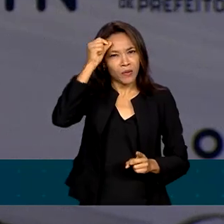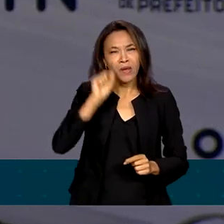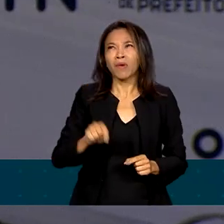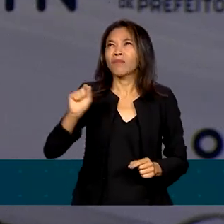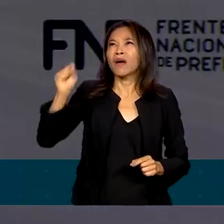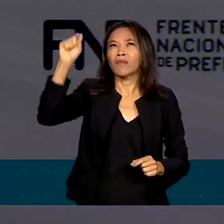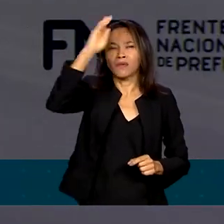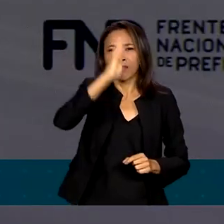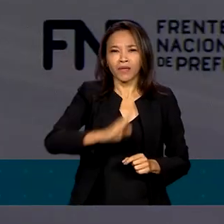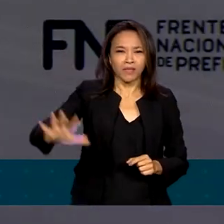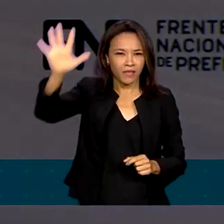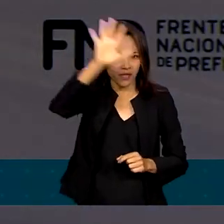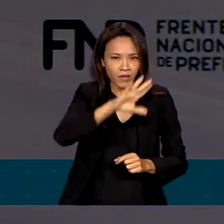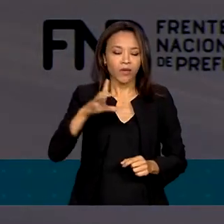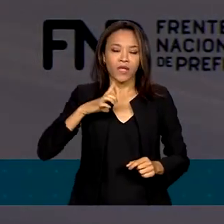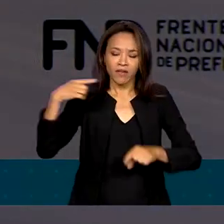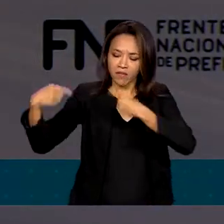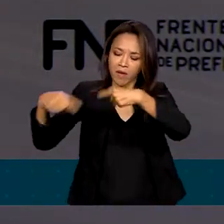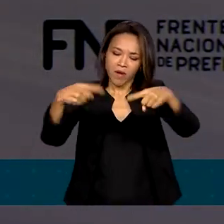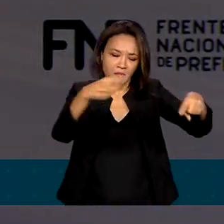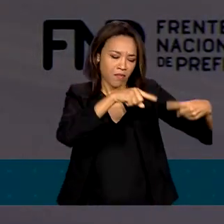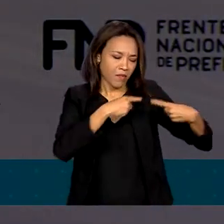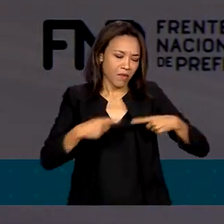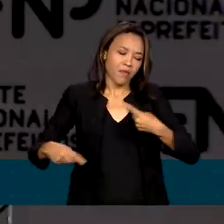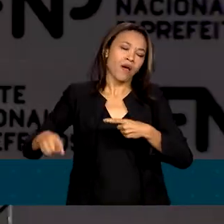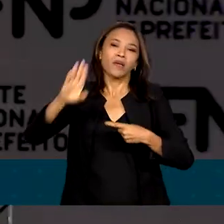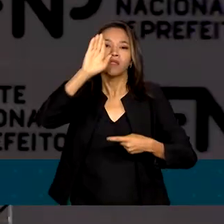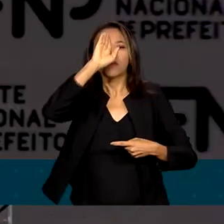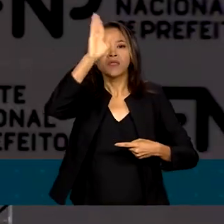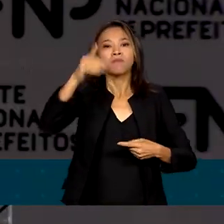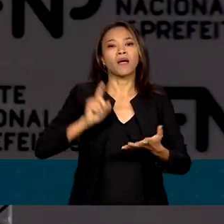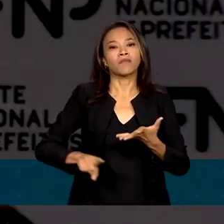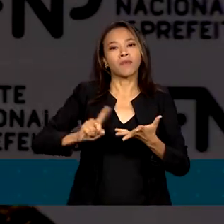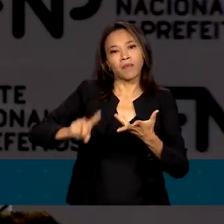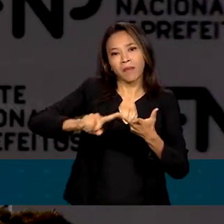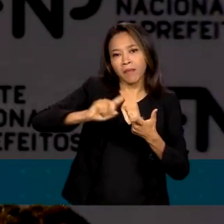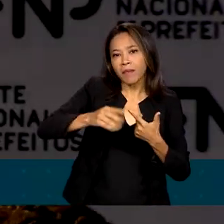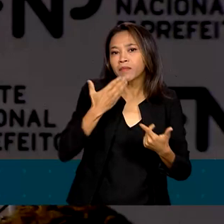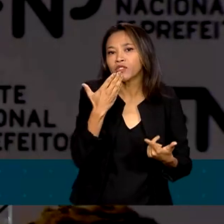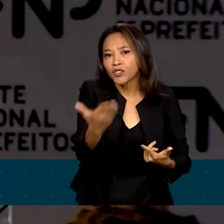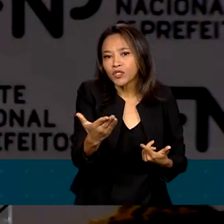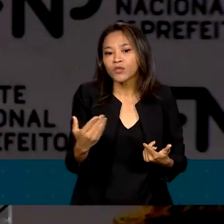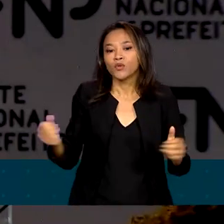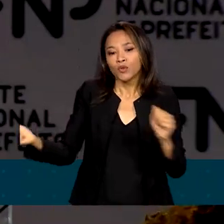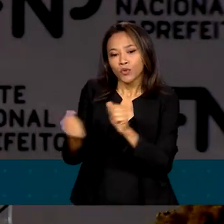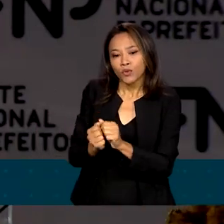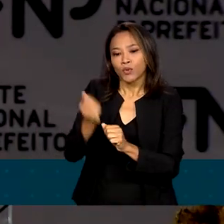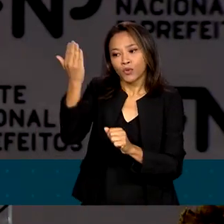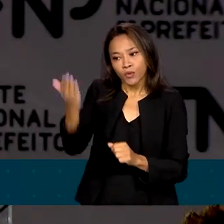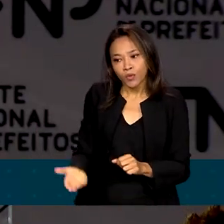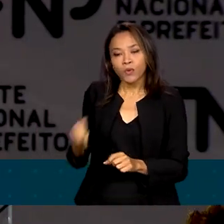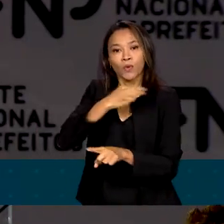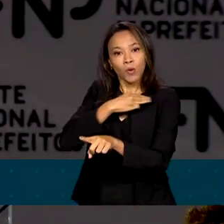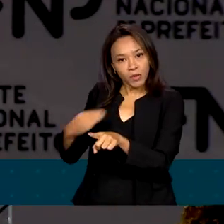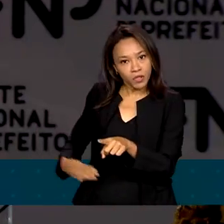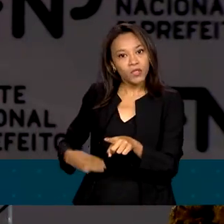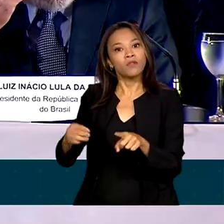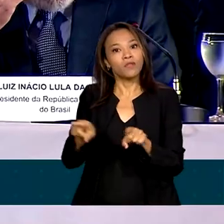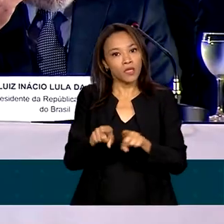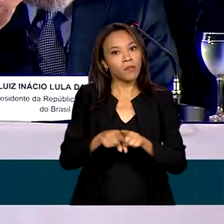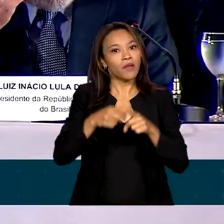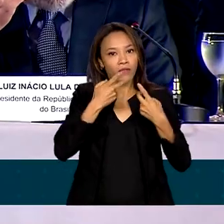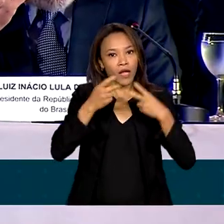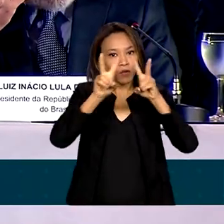país também debateram sobre as principais demandas com ministros de Estado, incluindo a reforma tributária.